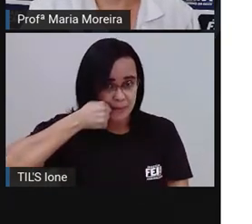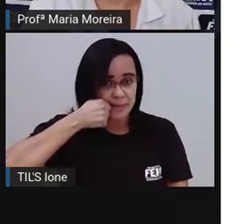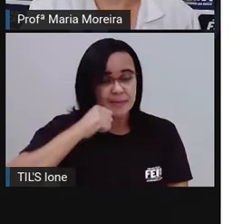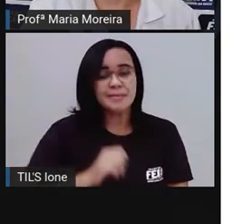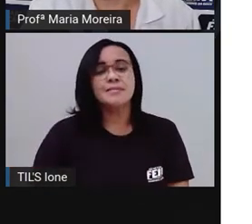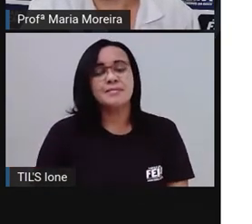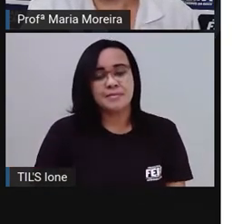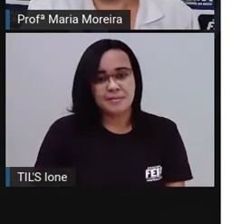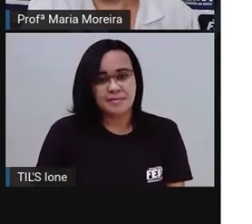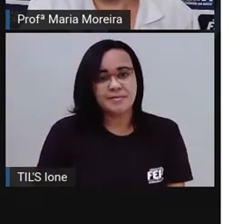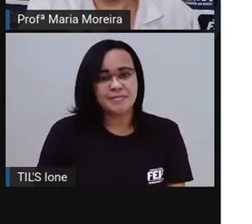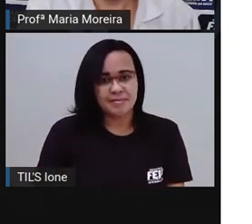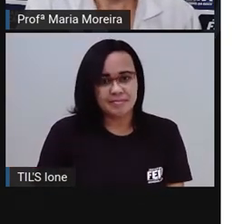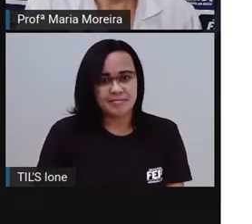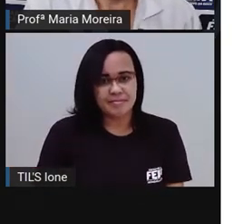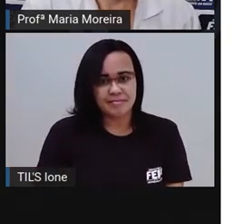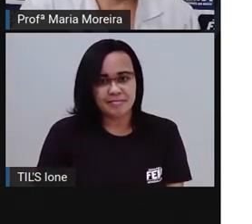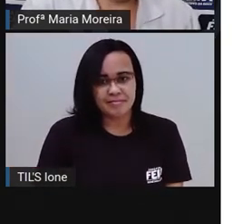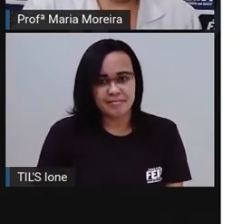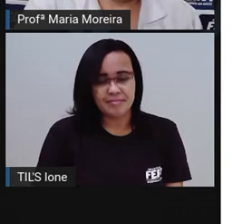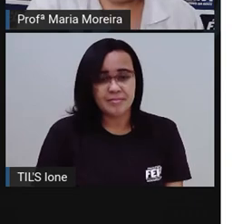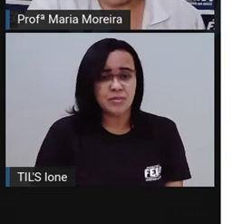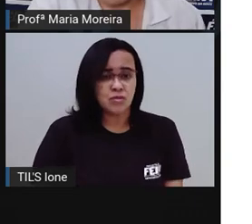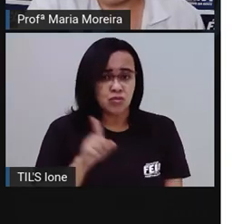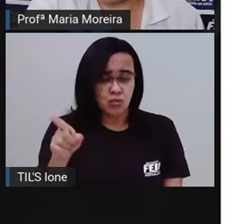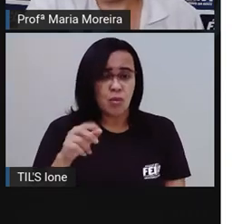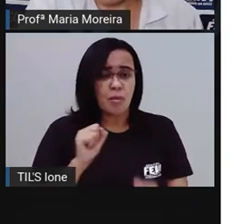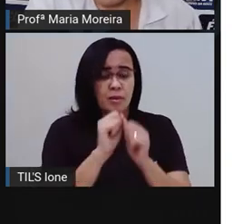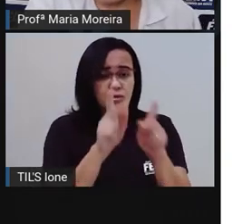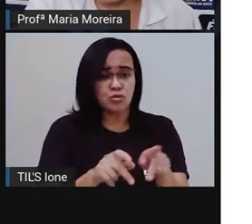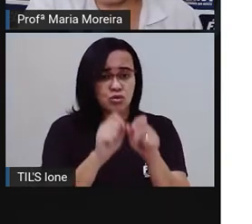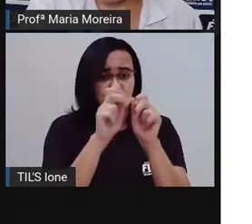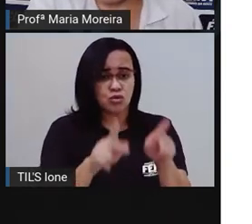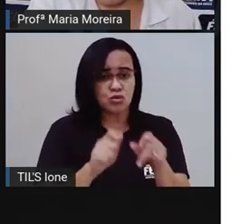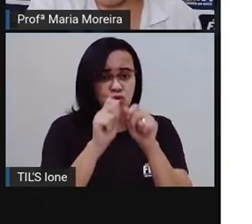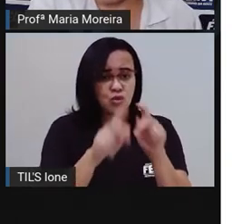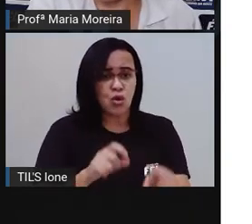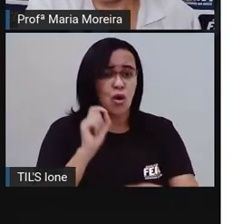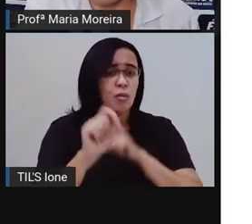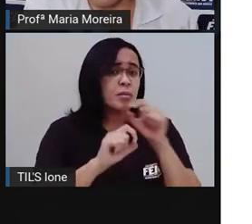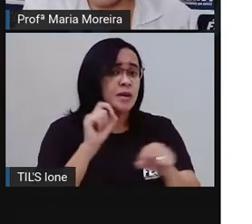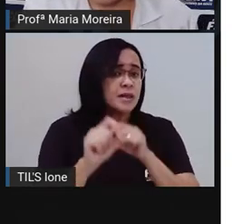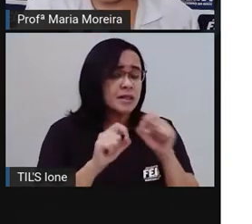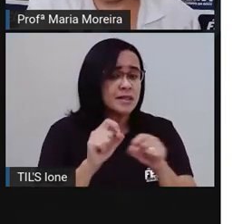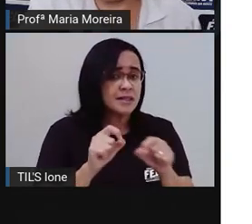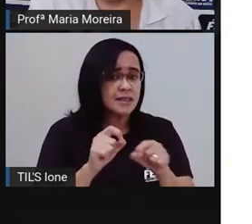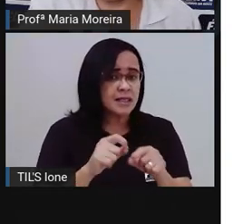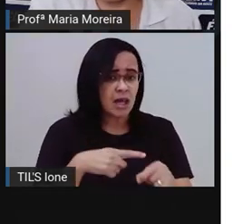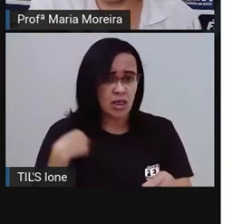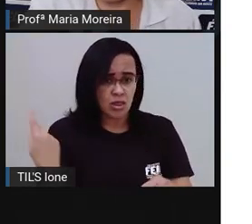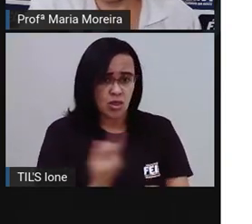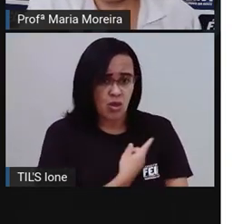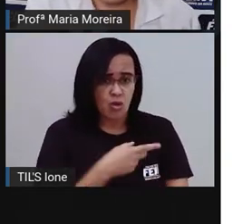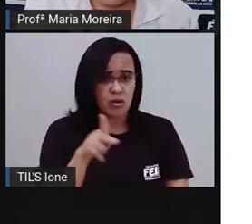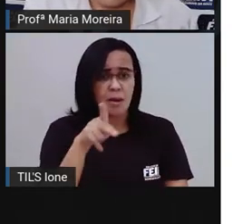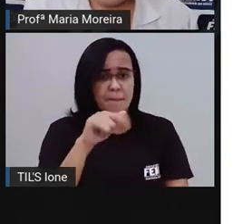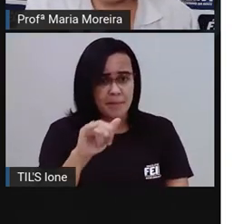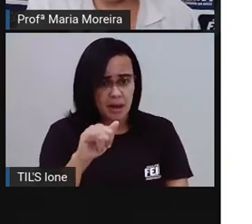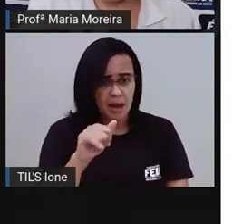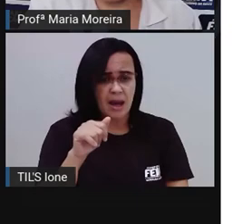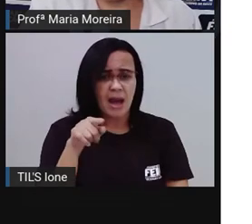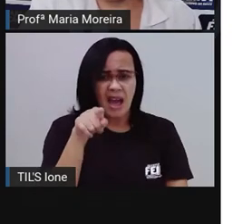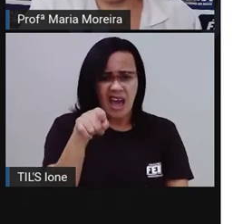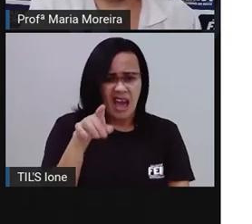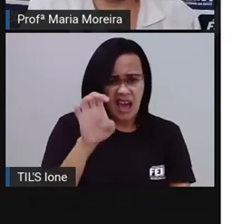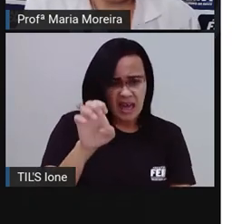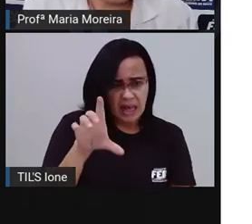Vamos lá. Foi para o shopping. Pai foi para o shopping. Nós foi para o shopping. Ele